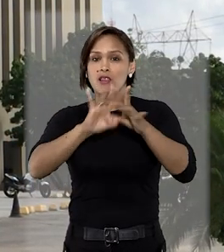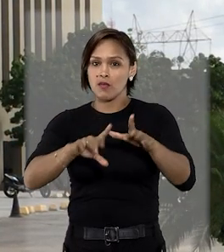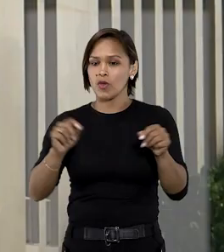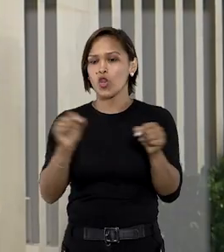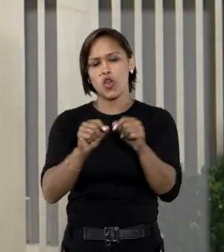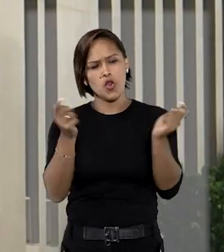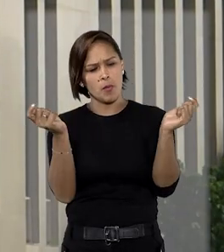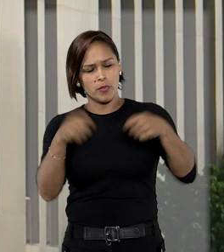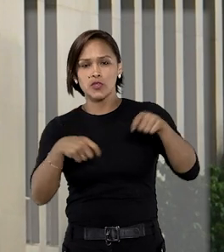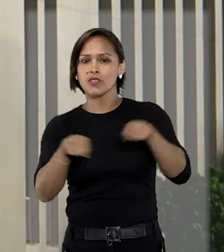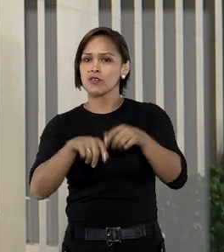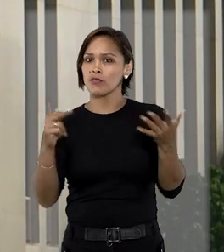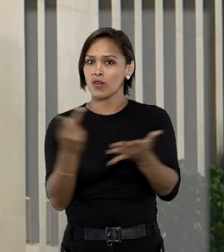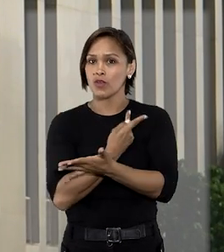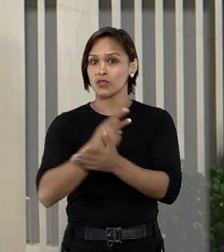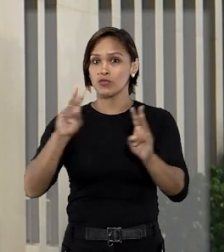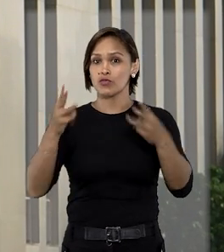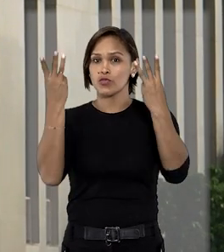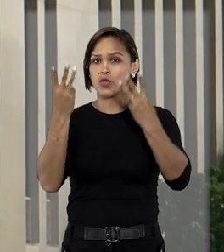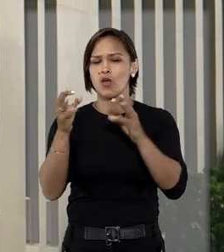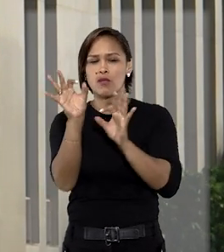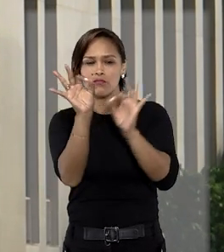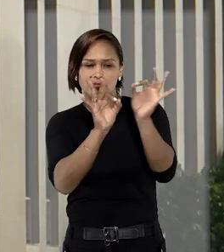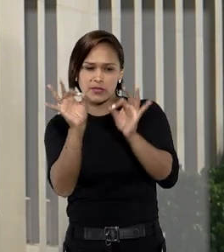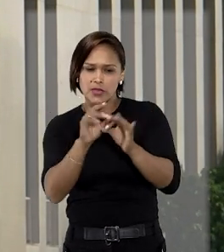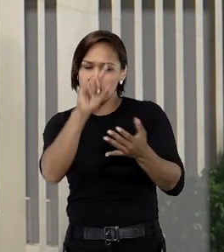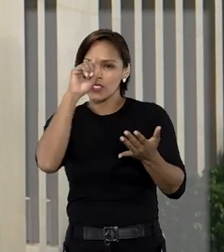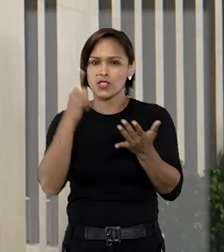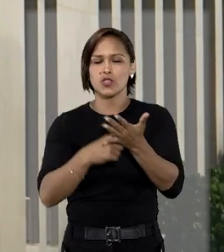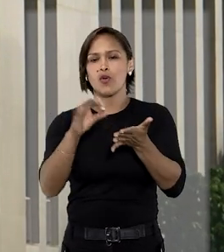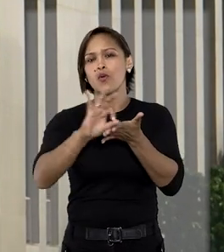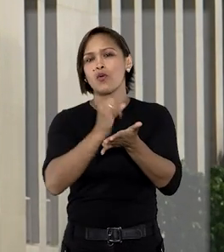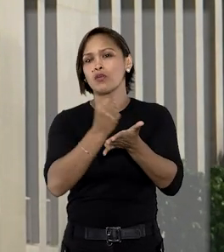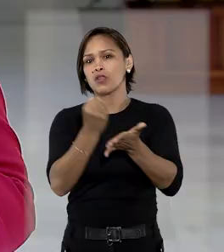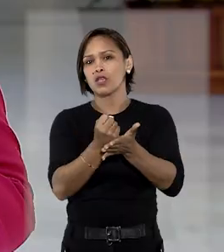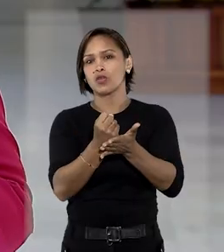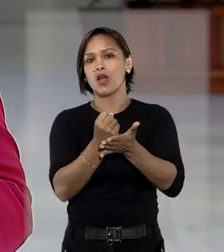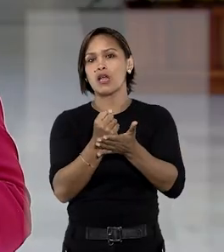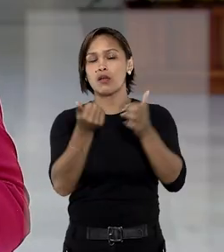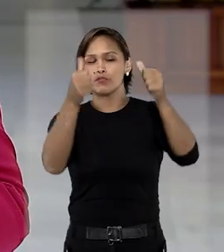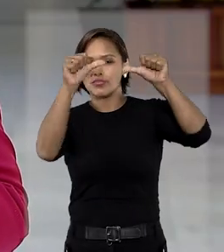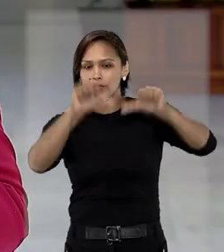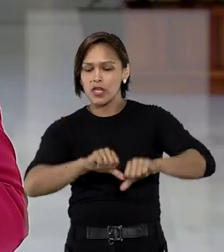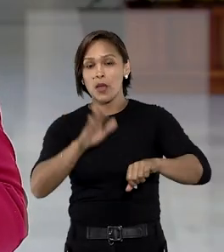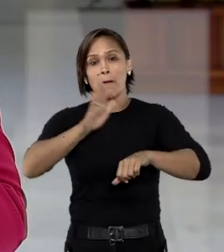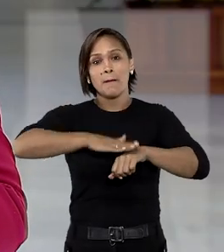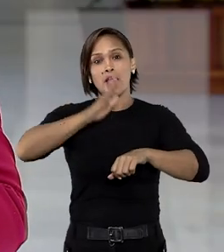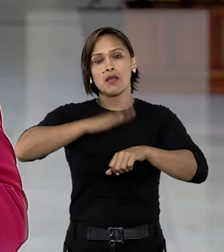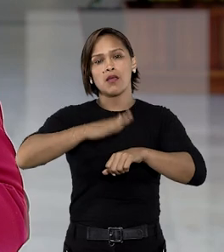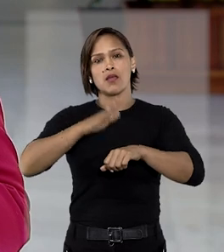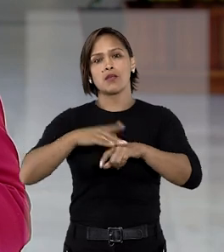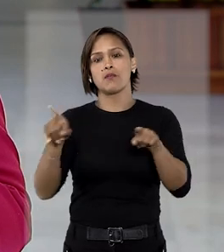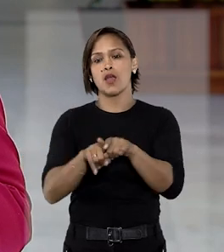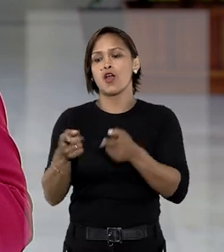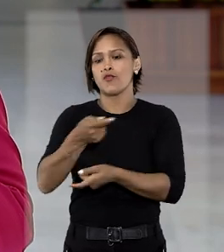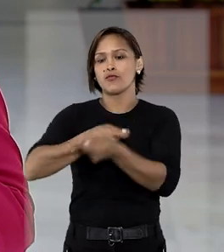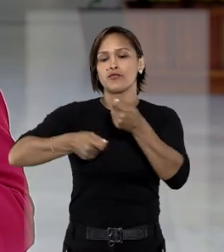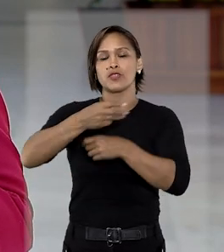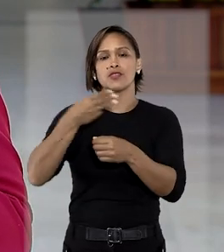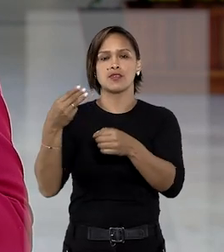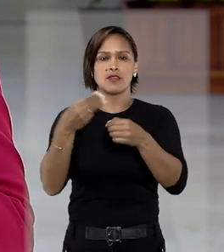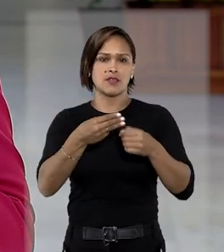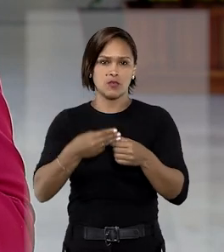realização do evento, sob o argumento de que eventuais rescisões contratuais prejudicariam ainda mais a situação financeira do